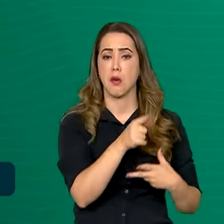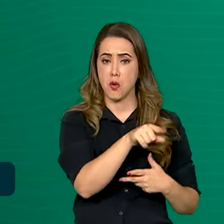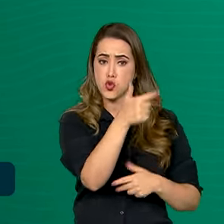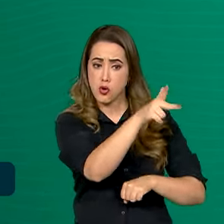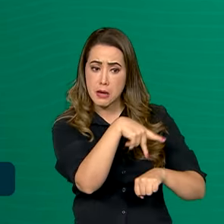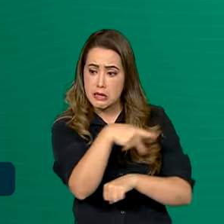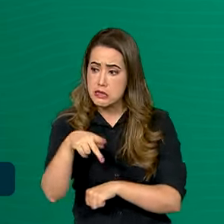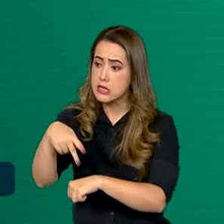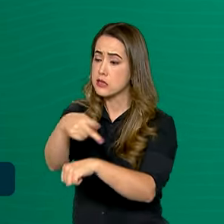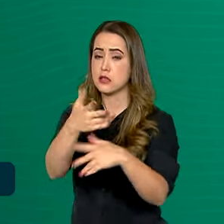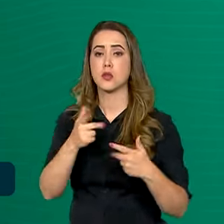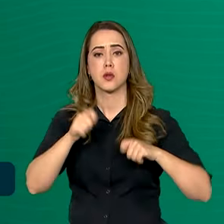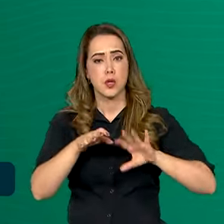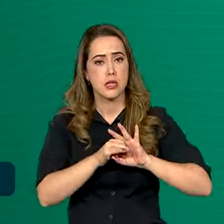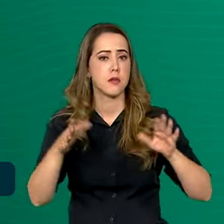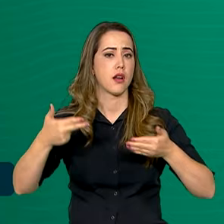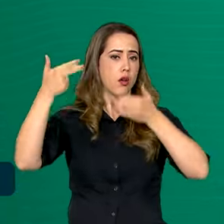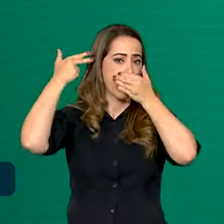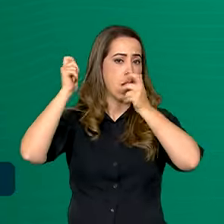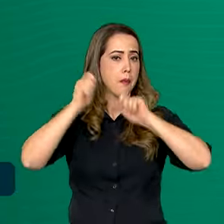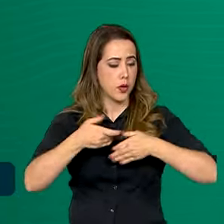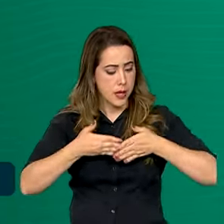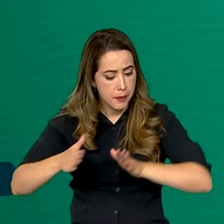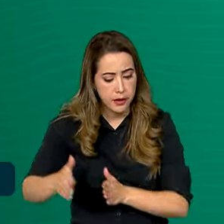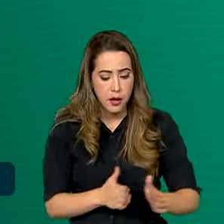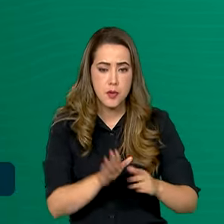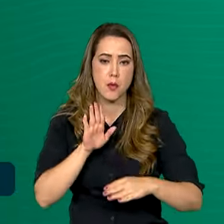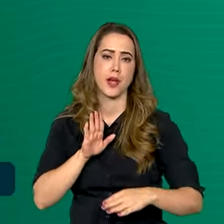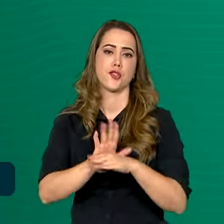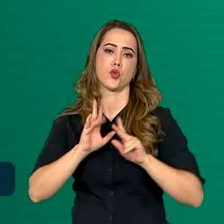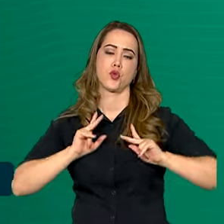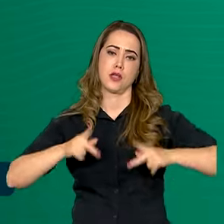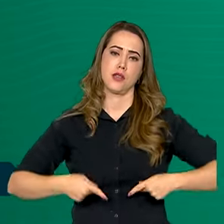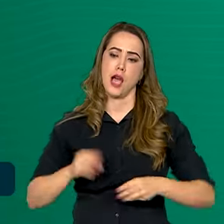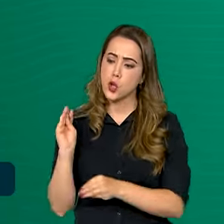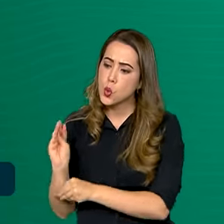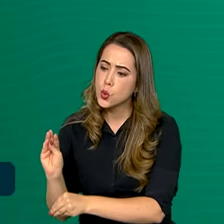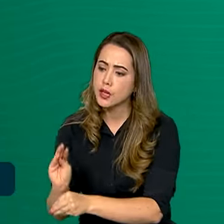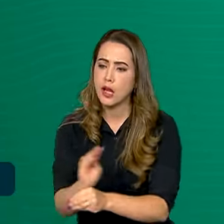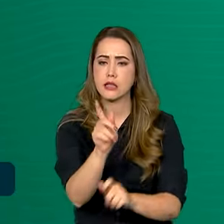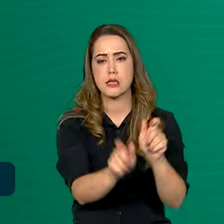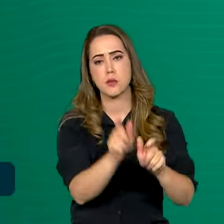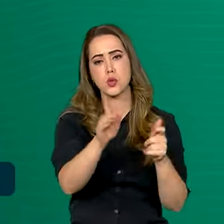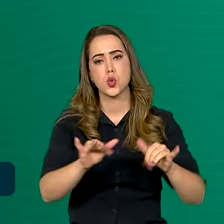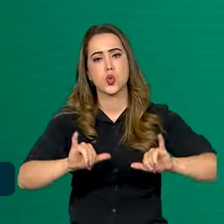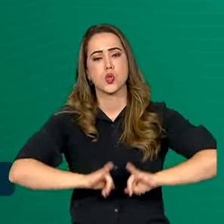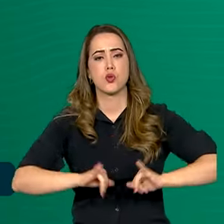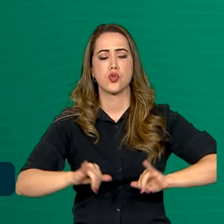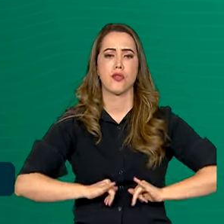reféns, para que a gente consiga criar corredores humanitários para cuidar das pessoas que estão sendo vítimas da